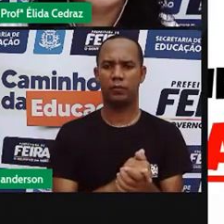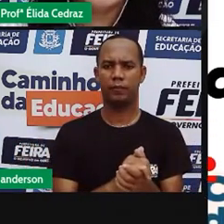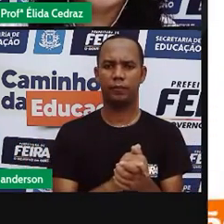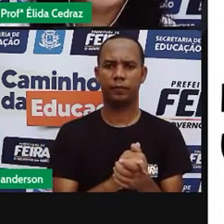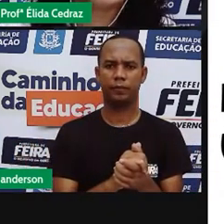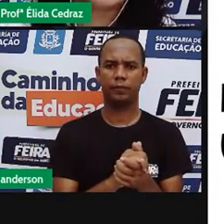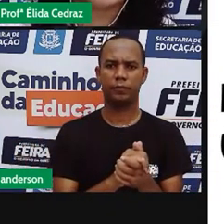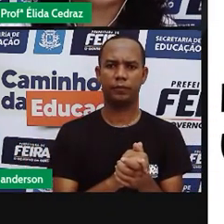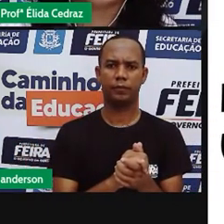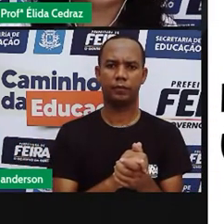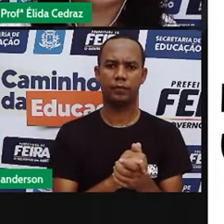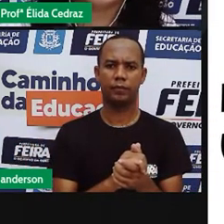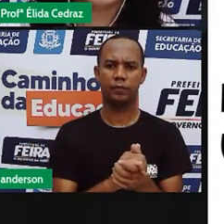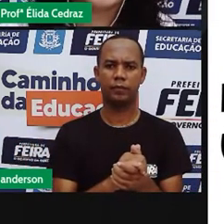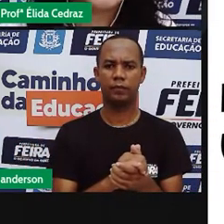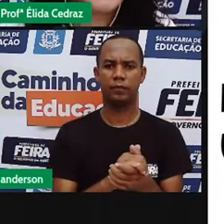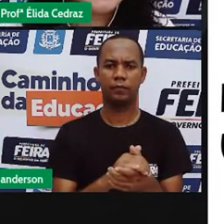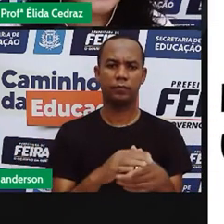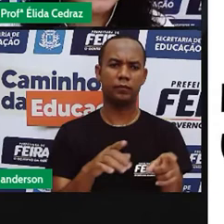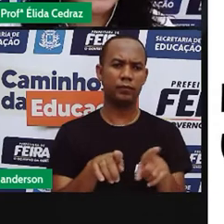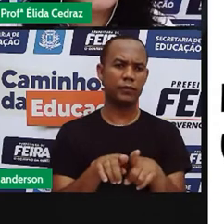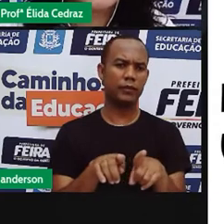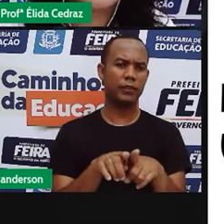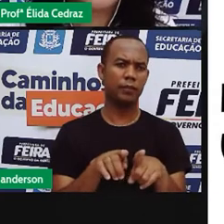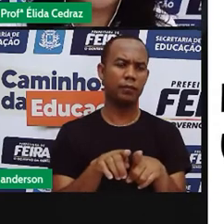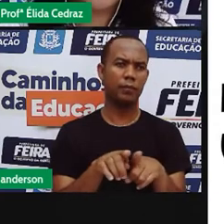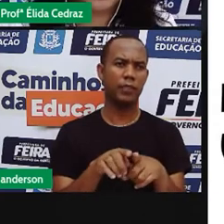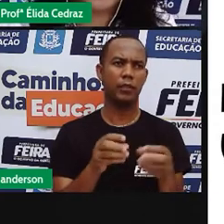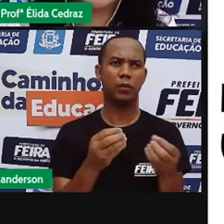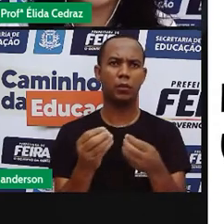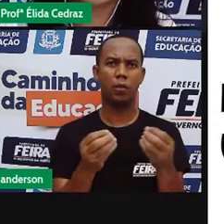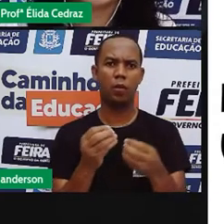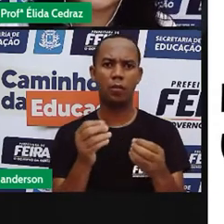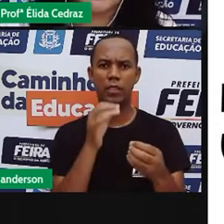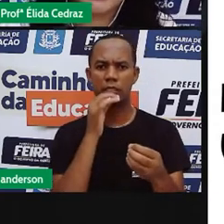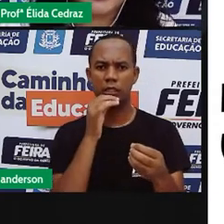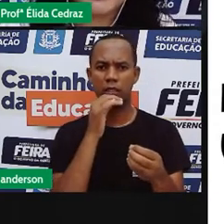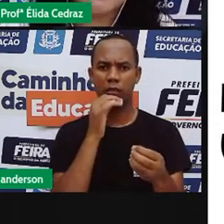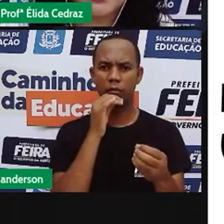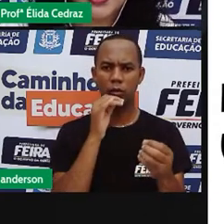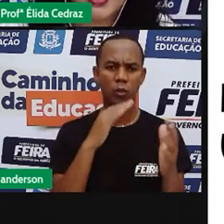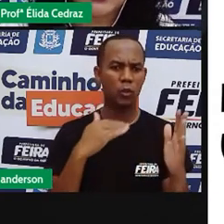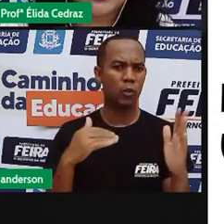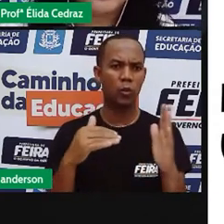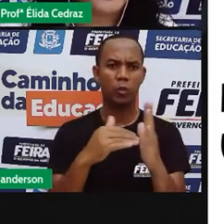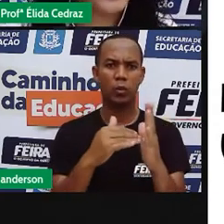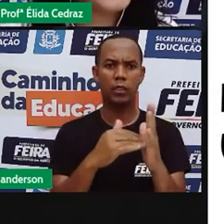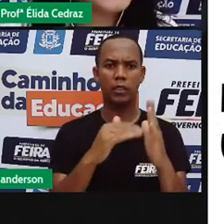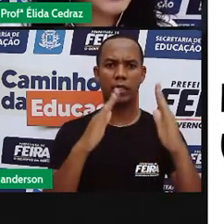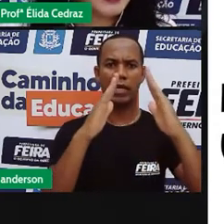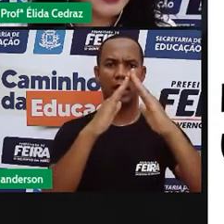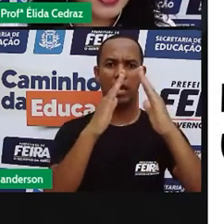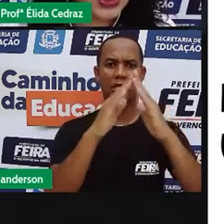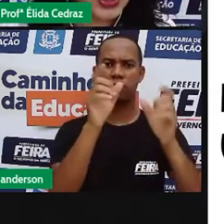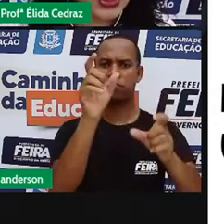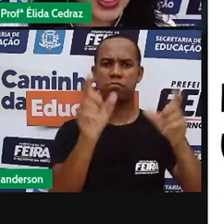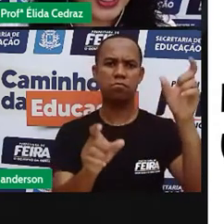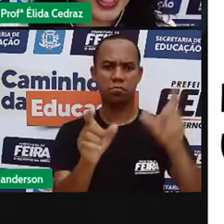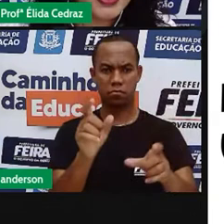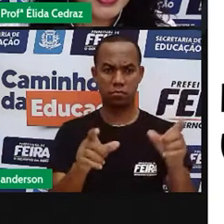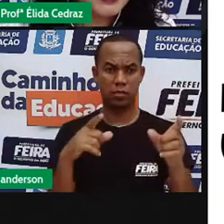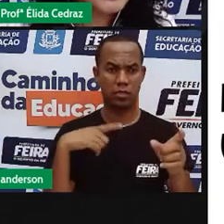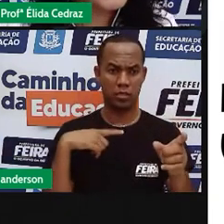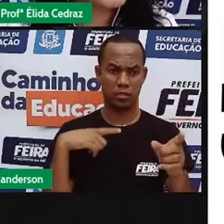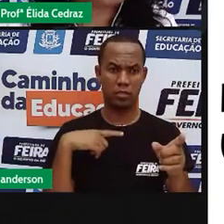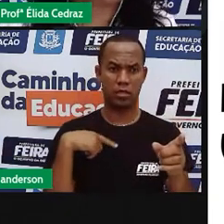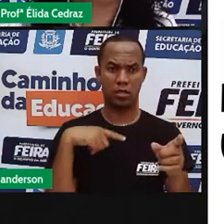As características dessa casa foram todas escritas no classificado. Todas as características da